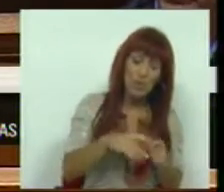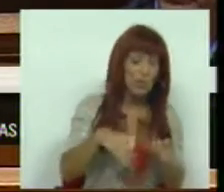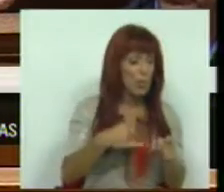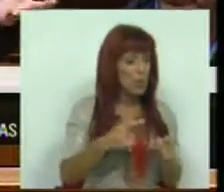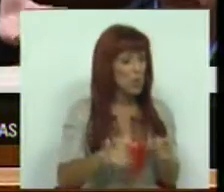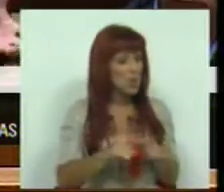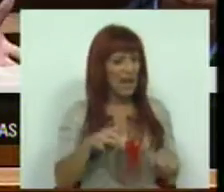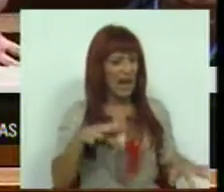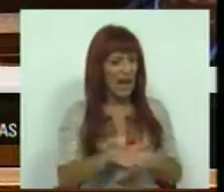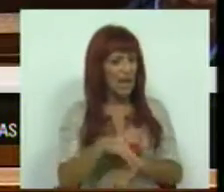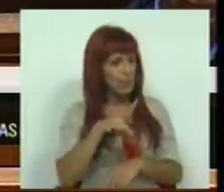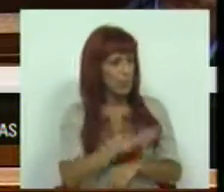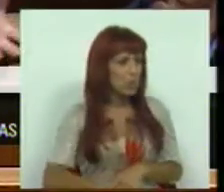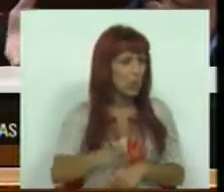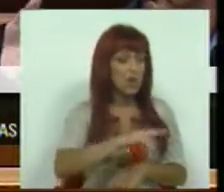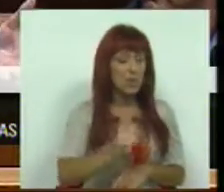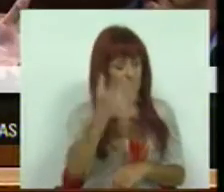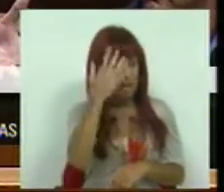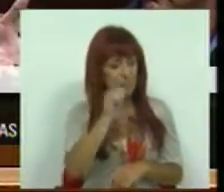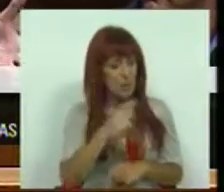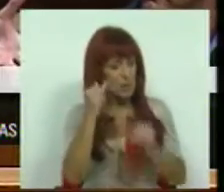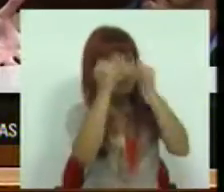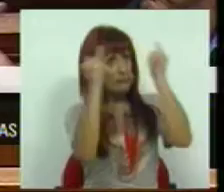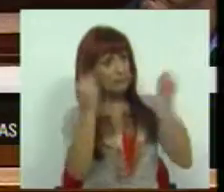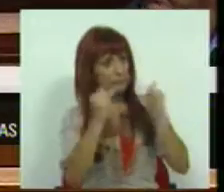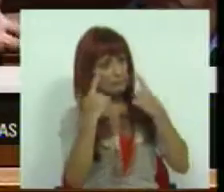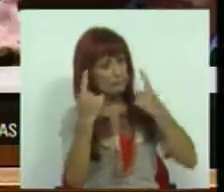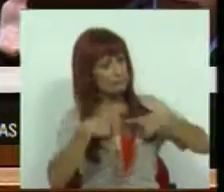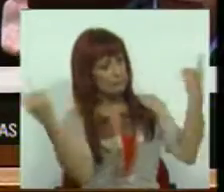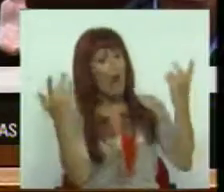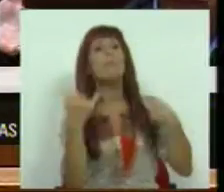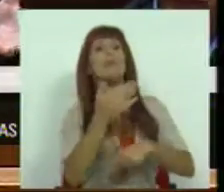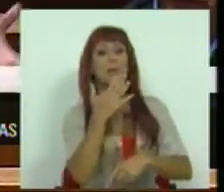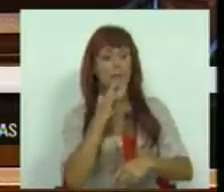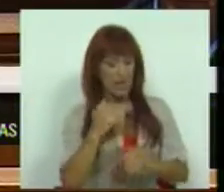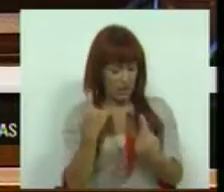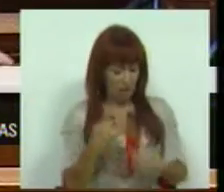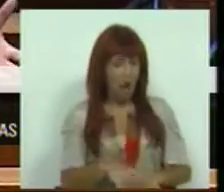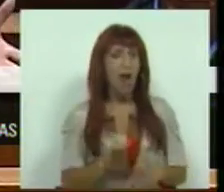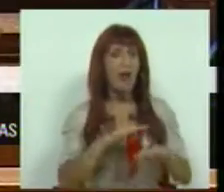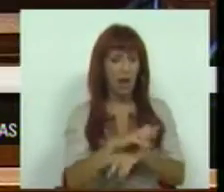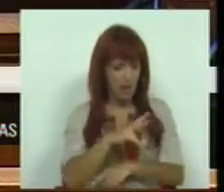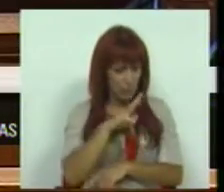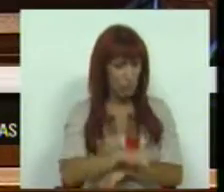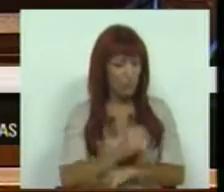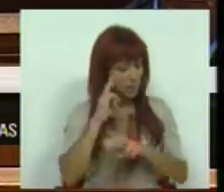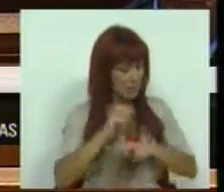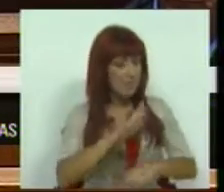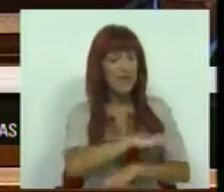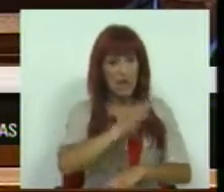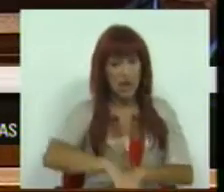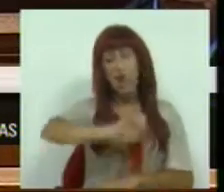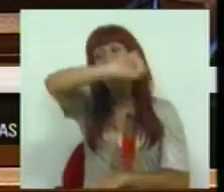preocupado com a rede nacional, com a sua capacidade de internacionalização, mas que depende da existência da rede nacional de investigação